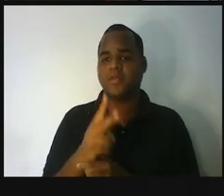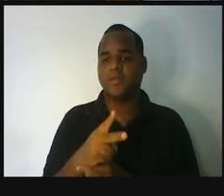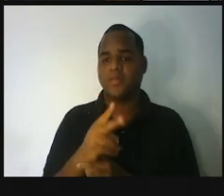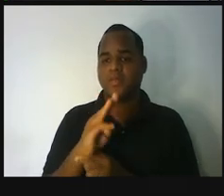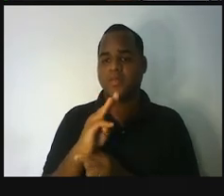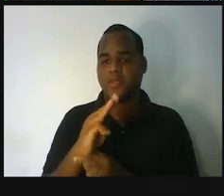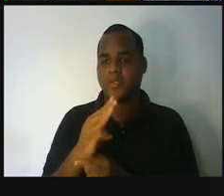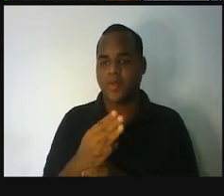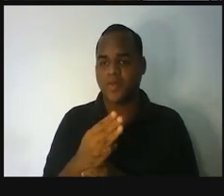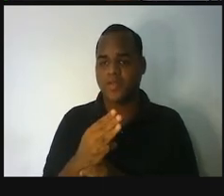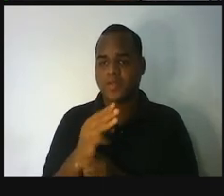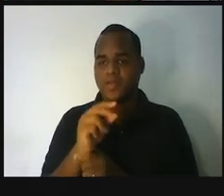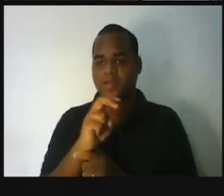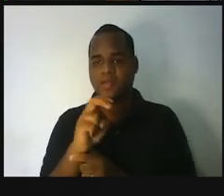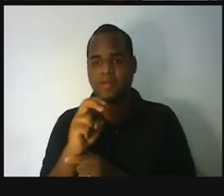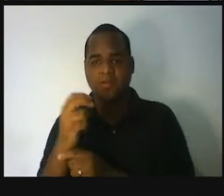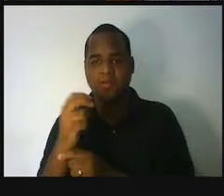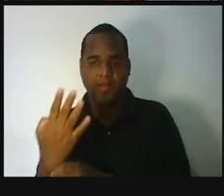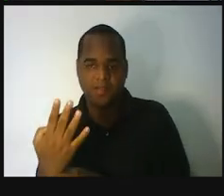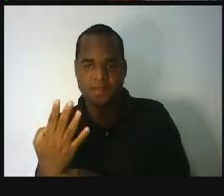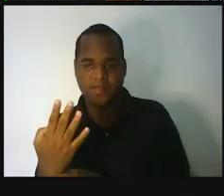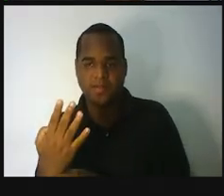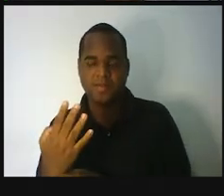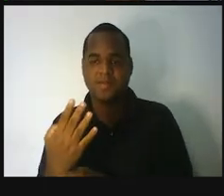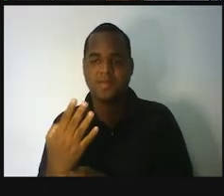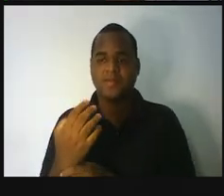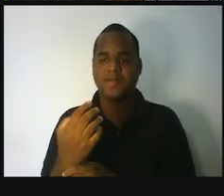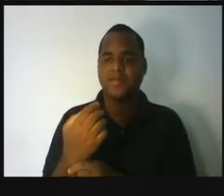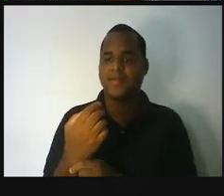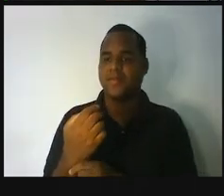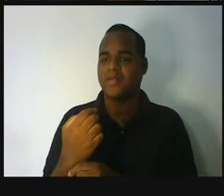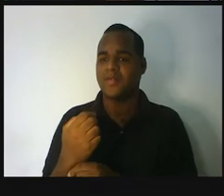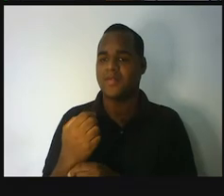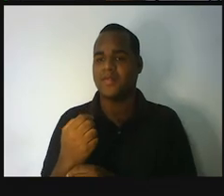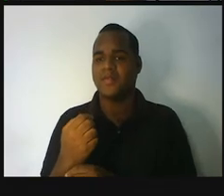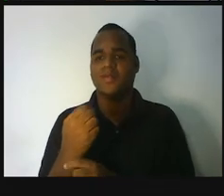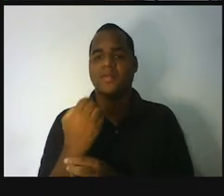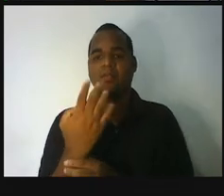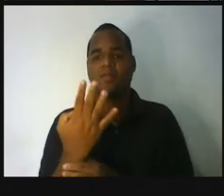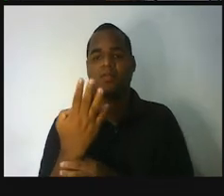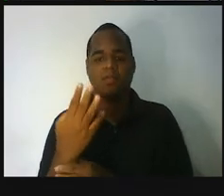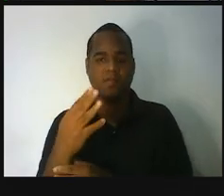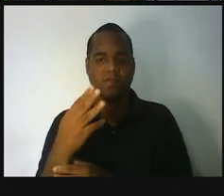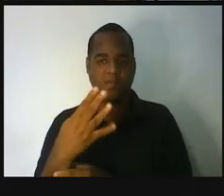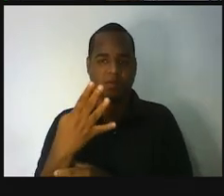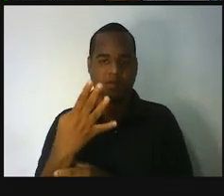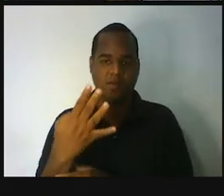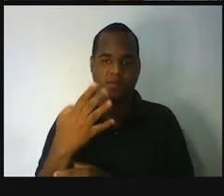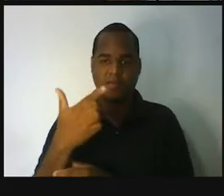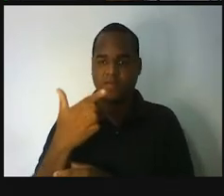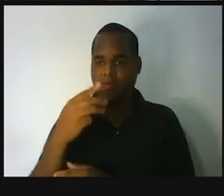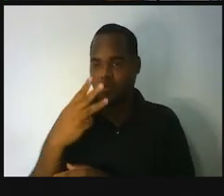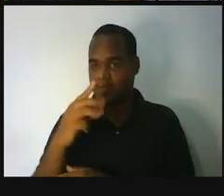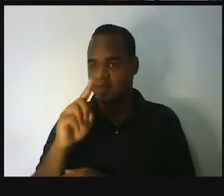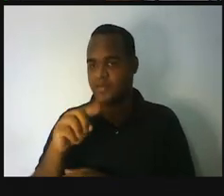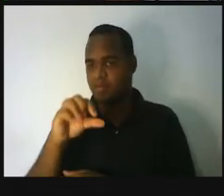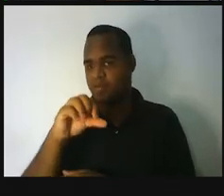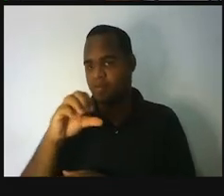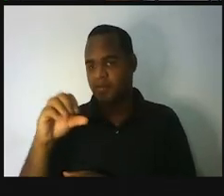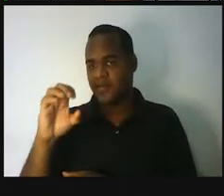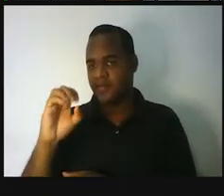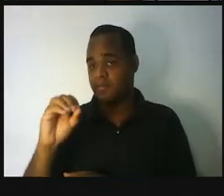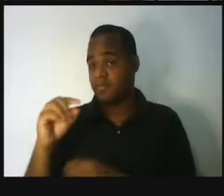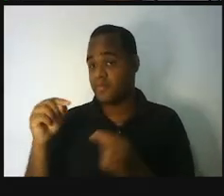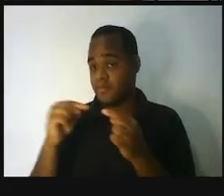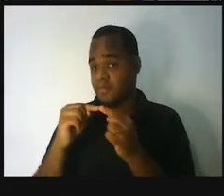.554, trocar de lugar com 423.990, será que o resultado desse